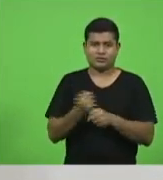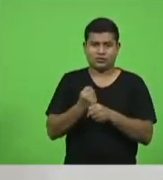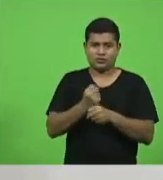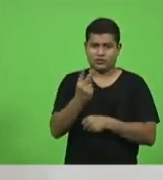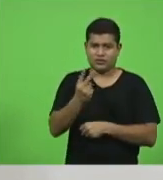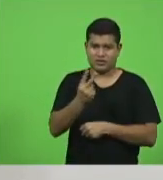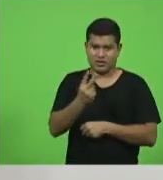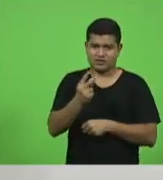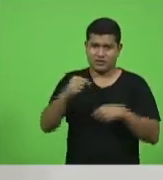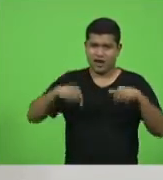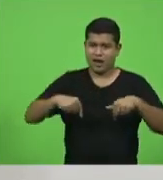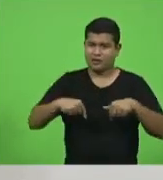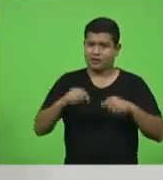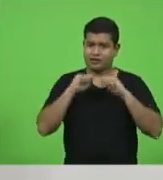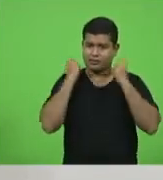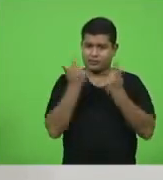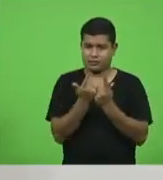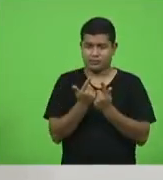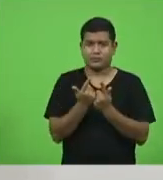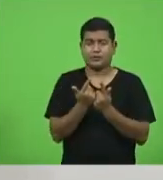em especial